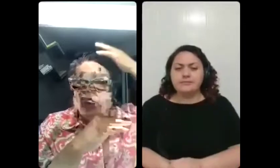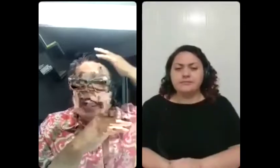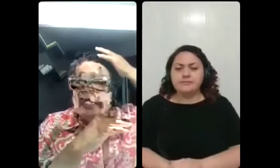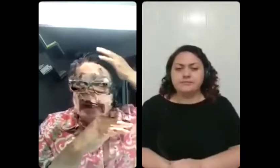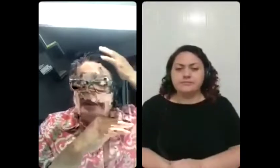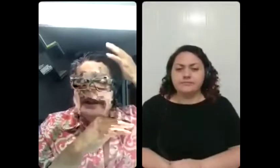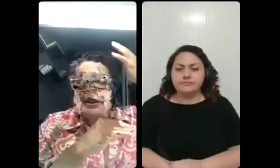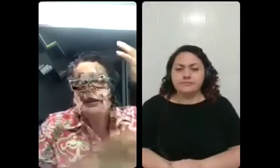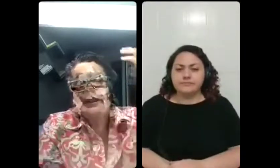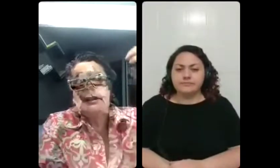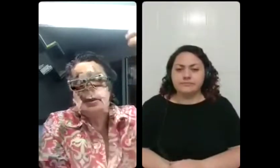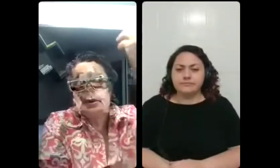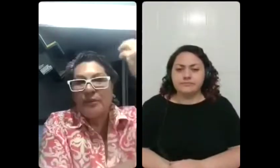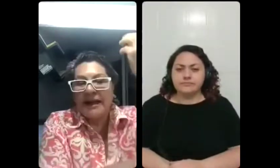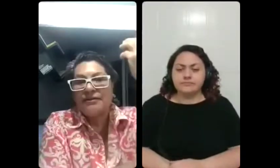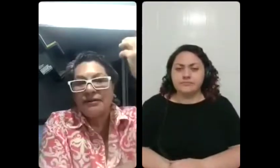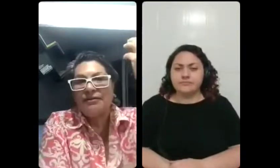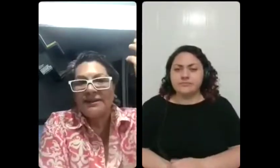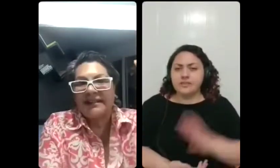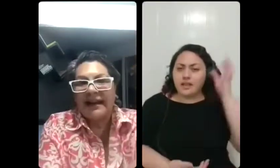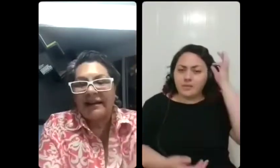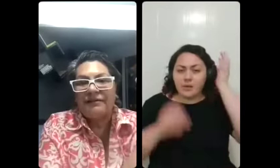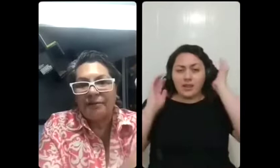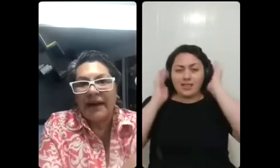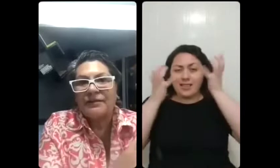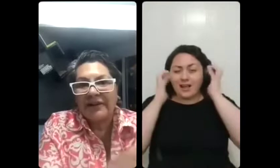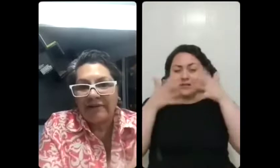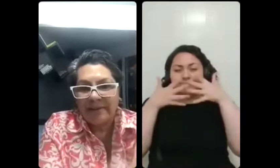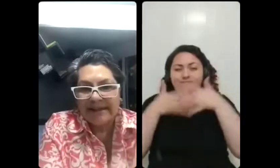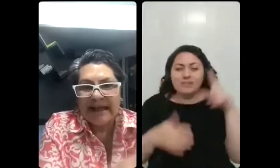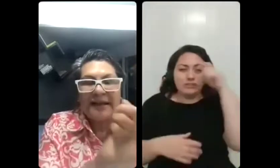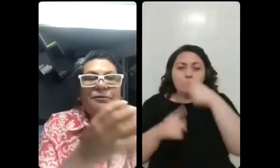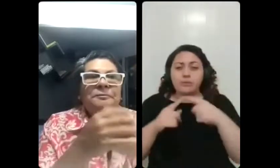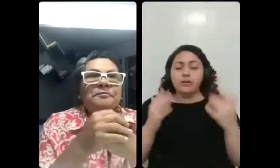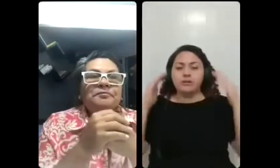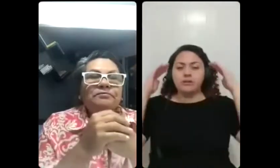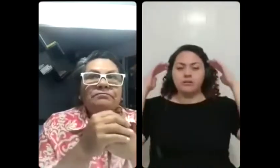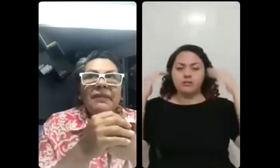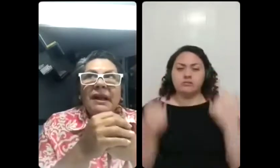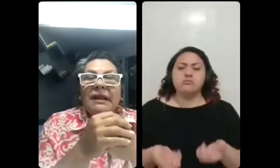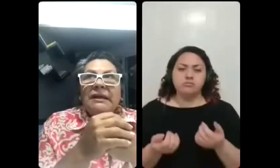Lavar o cabelo era difícil porque o braço não sustentava, o braço ficava pesado.